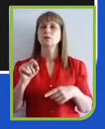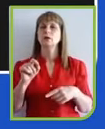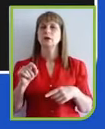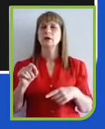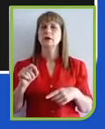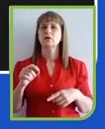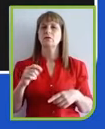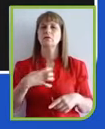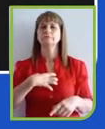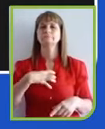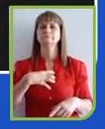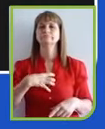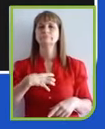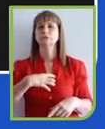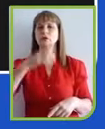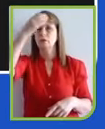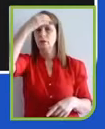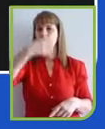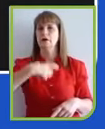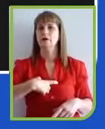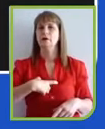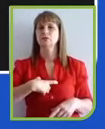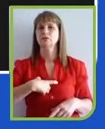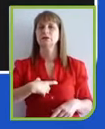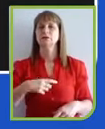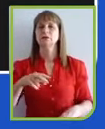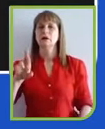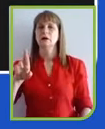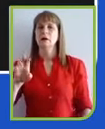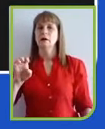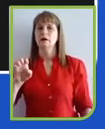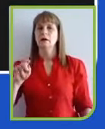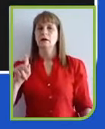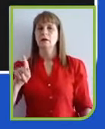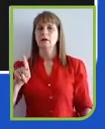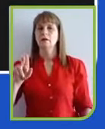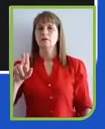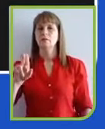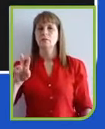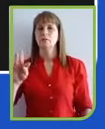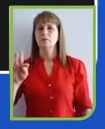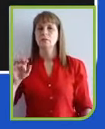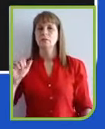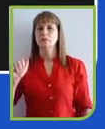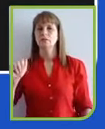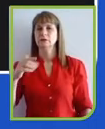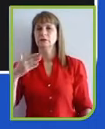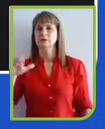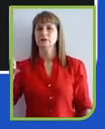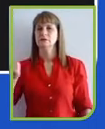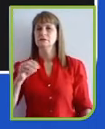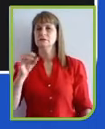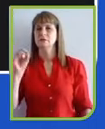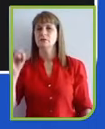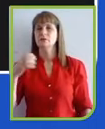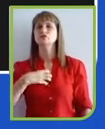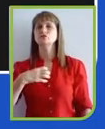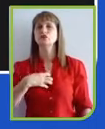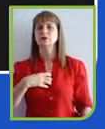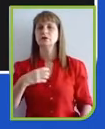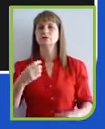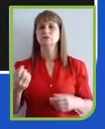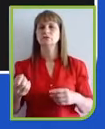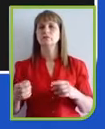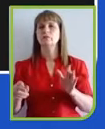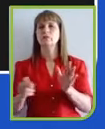dos públicos pensa ou vê ou enxerga ou sente uma determinada empresa. É um processo que é